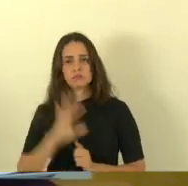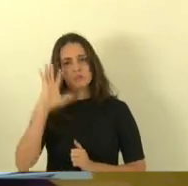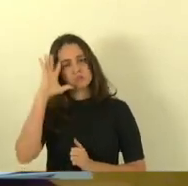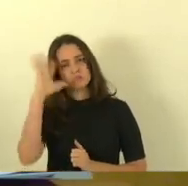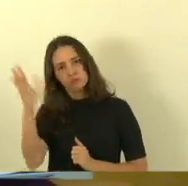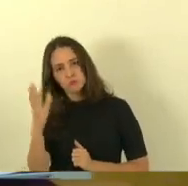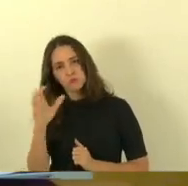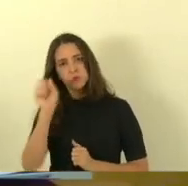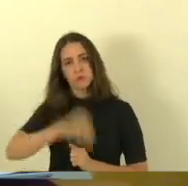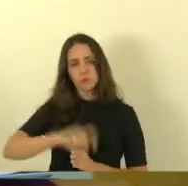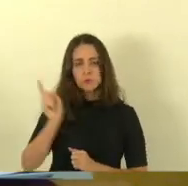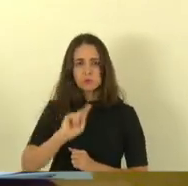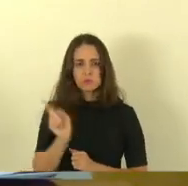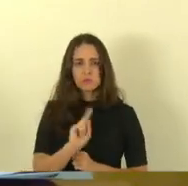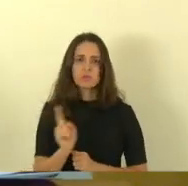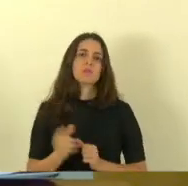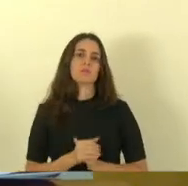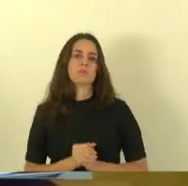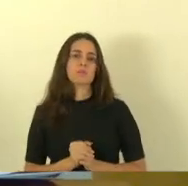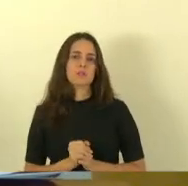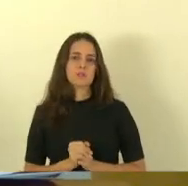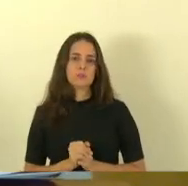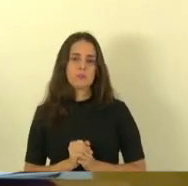ou não tá resolvido pelo menos o de vocês